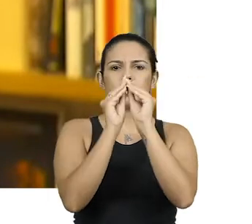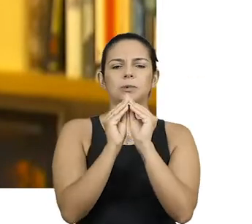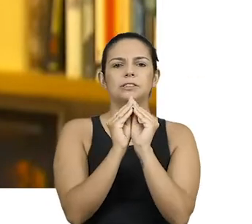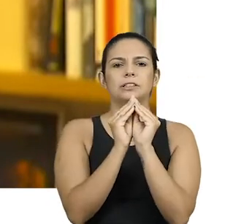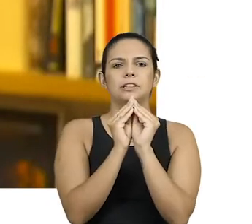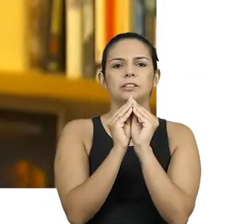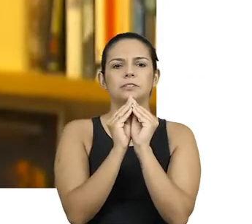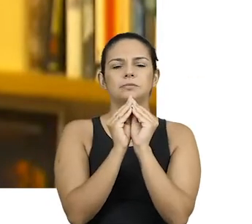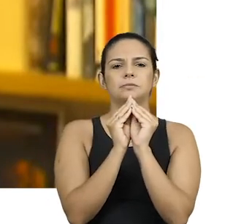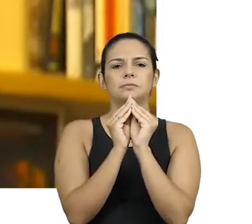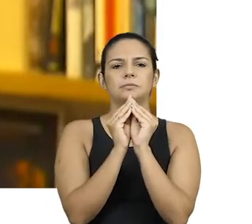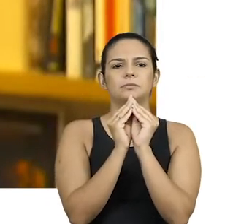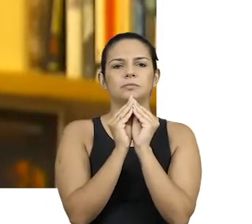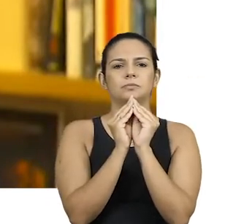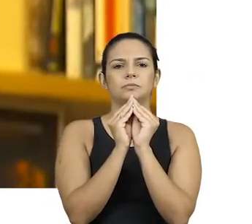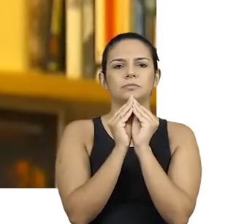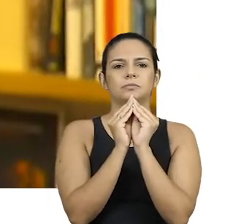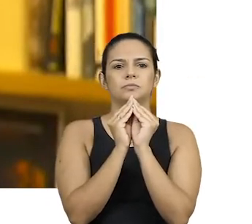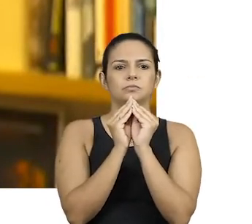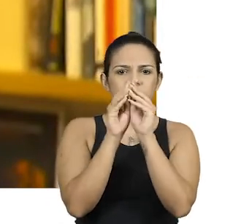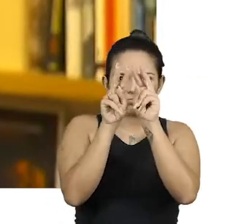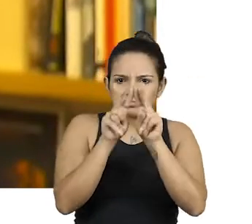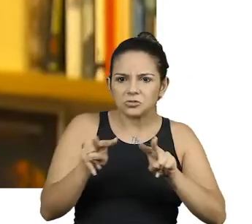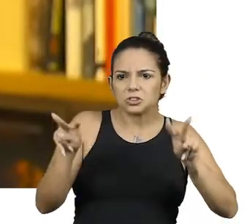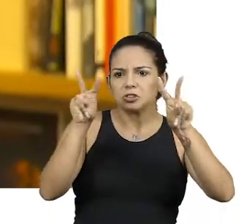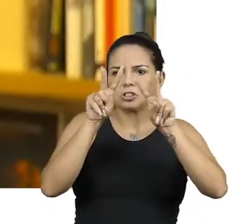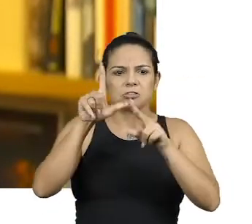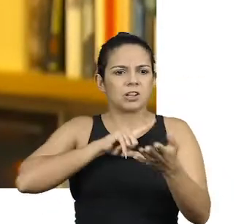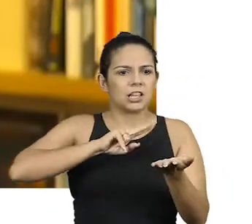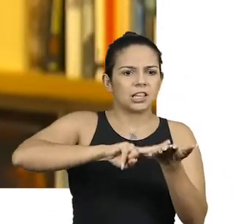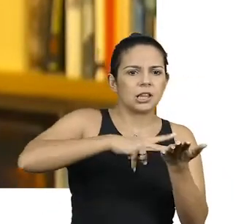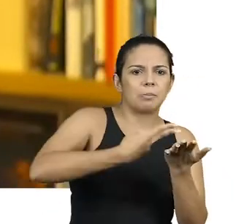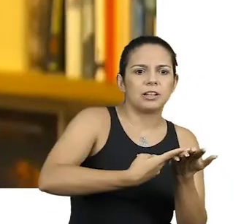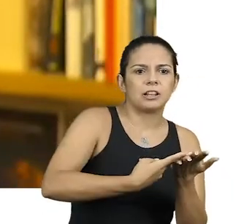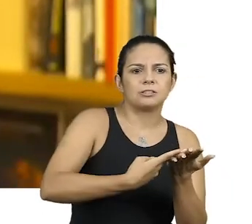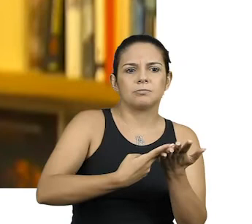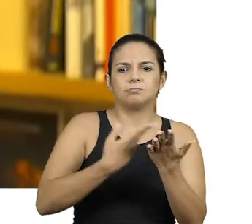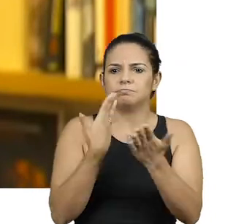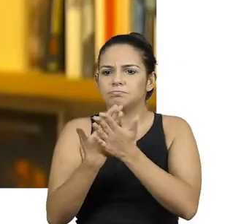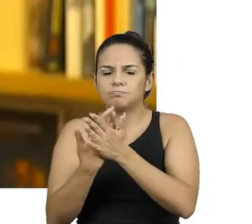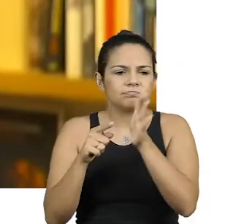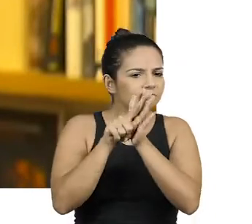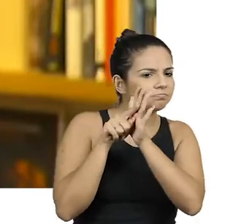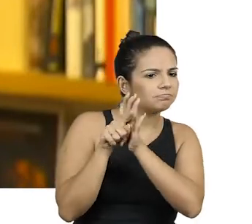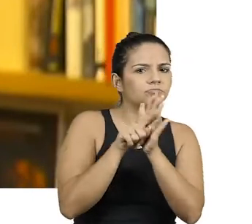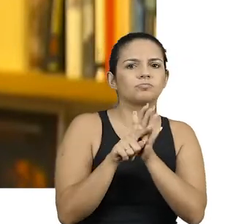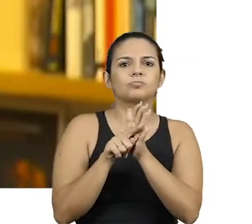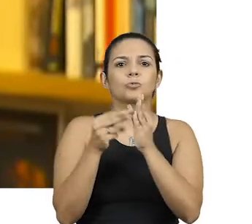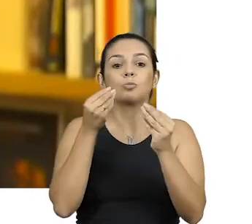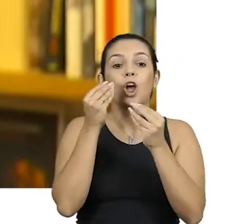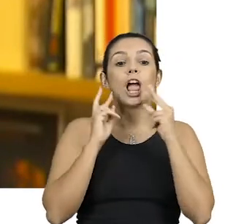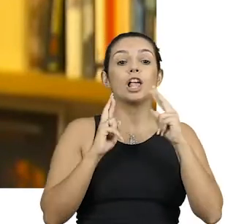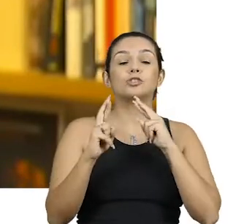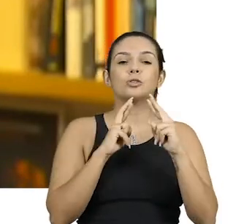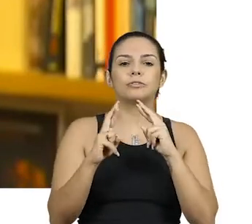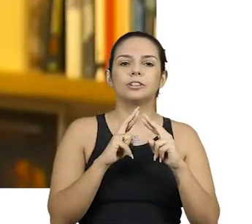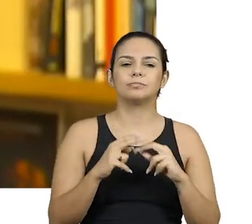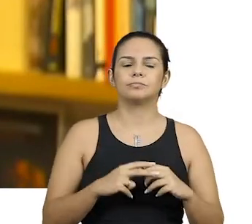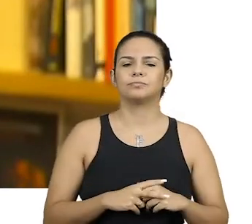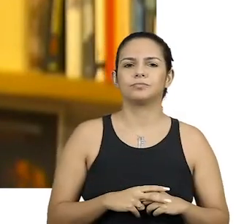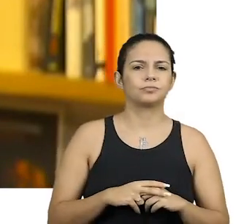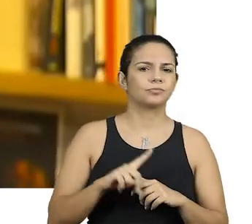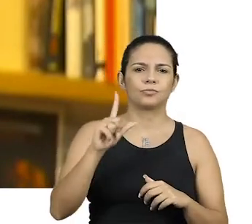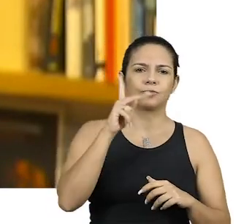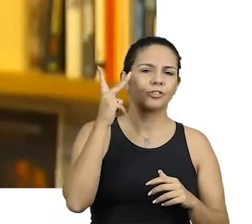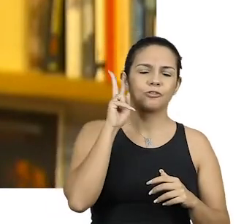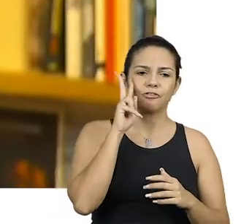de análises, interpretações e estratégias para a solução. Isso, eu acho, eu não